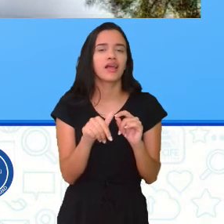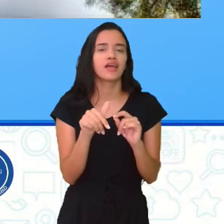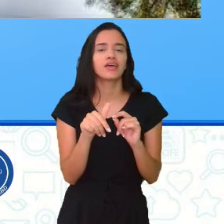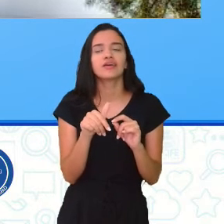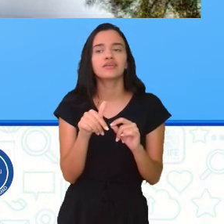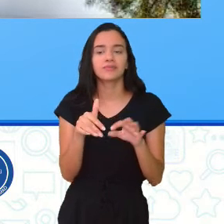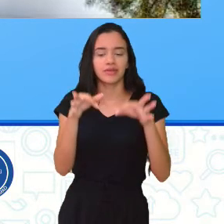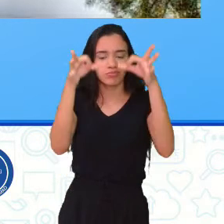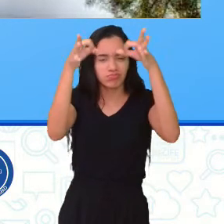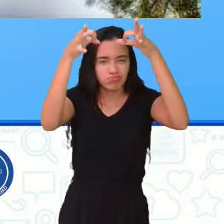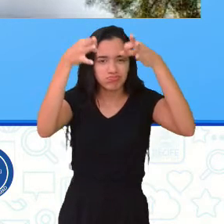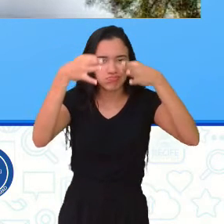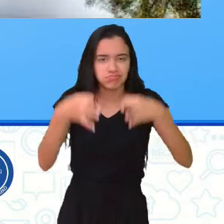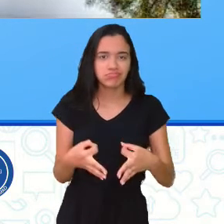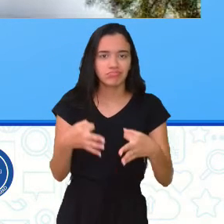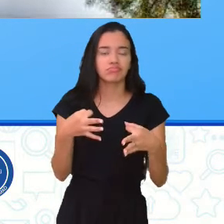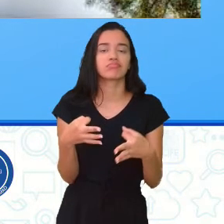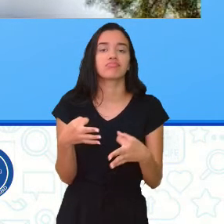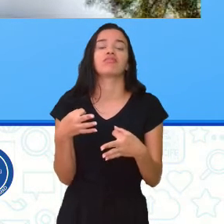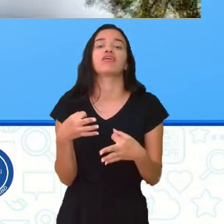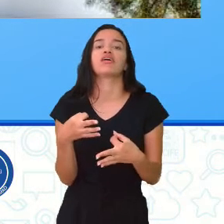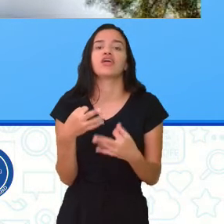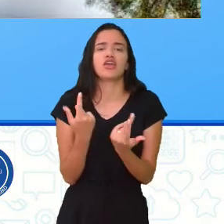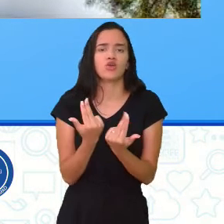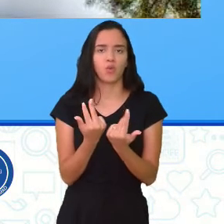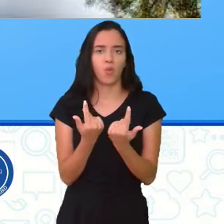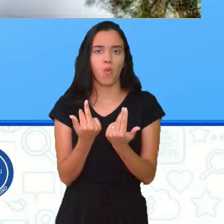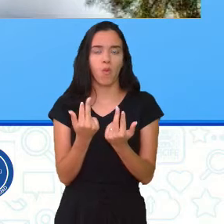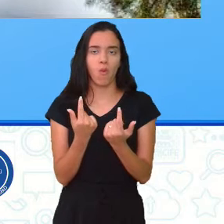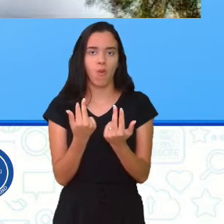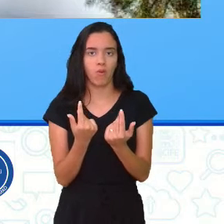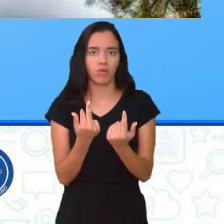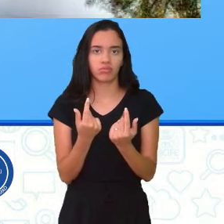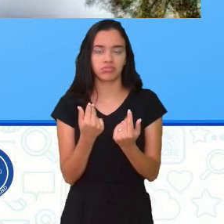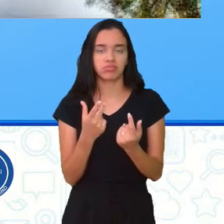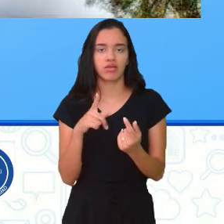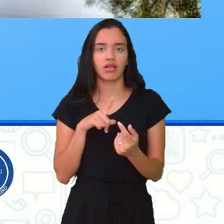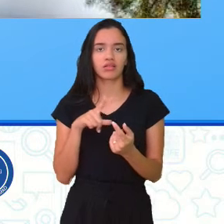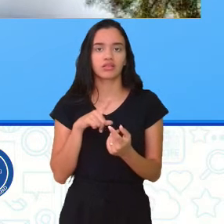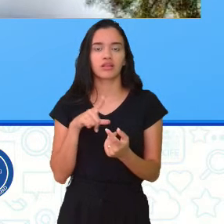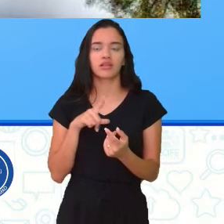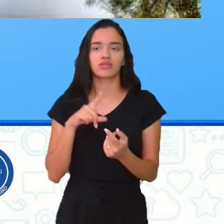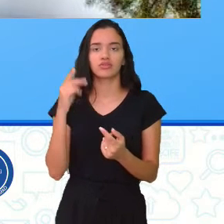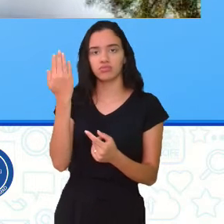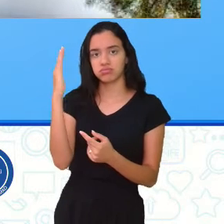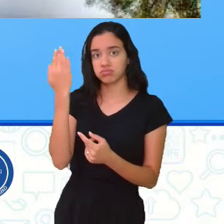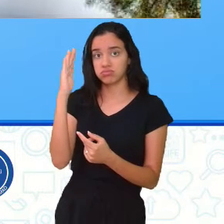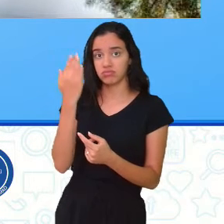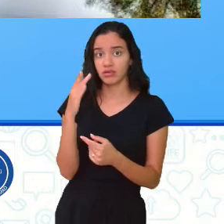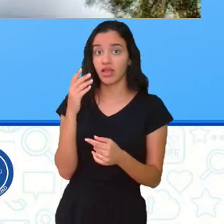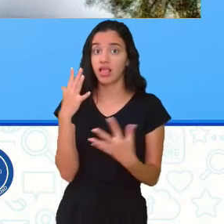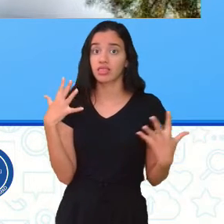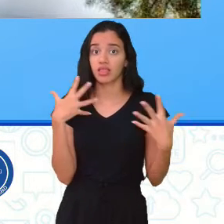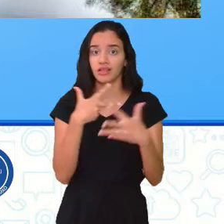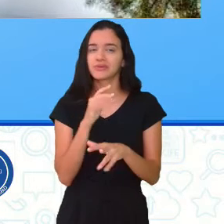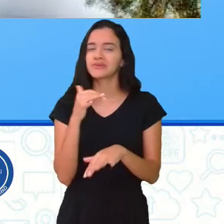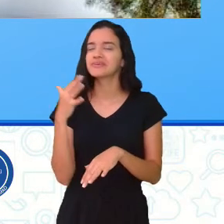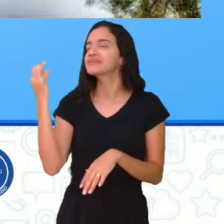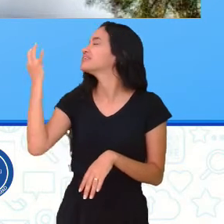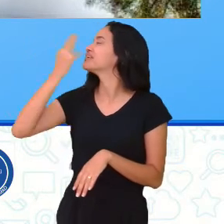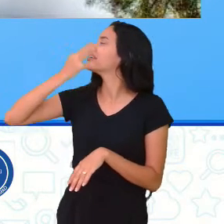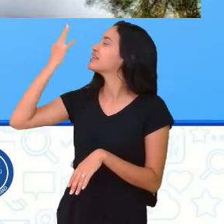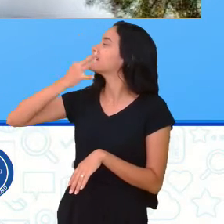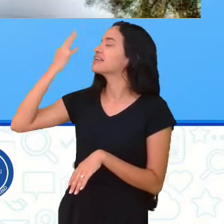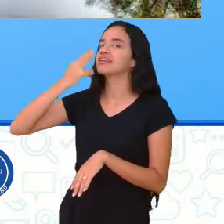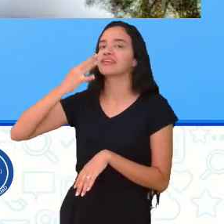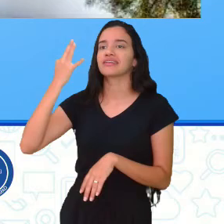Exatamente igual. E aí eu tenho a simetria de reflexão, matemática e natural. Lindo, né? Essa